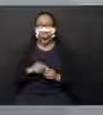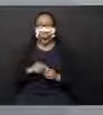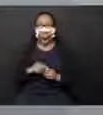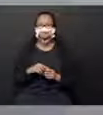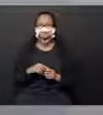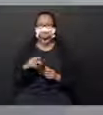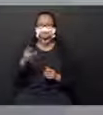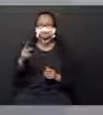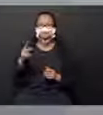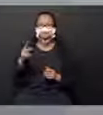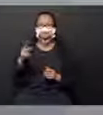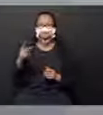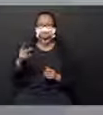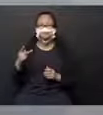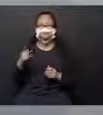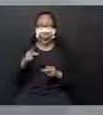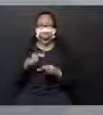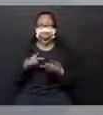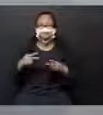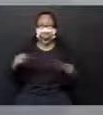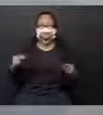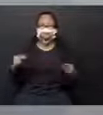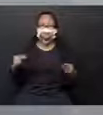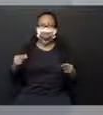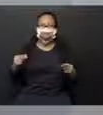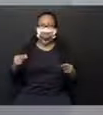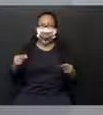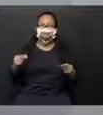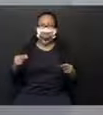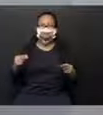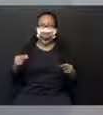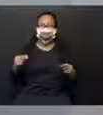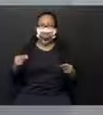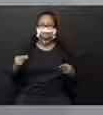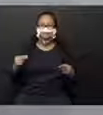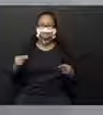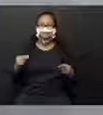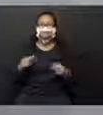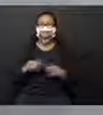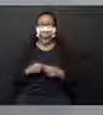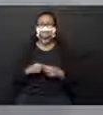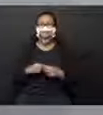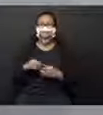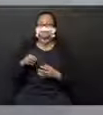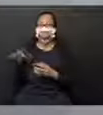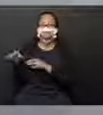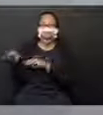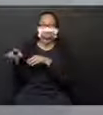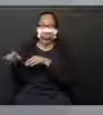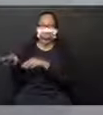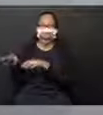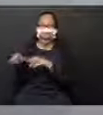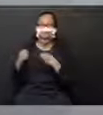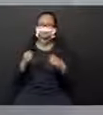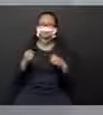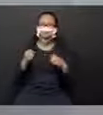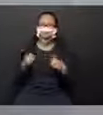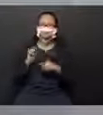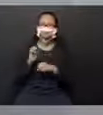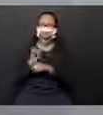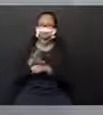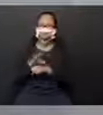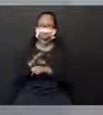opaco ficou na mesma posição, a nossa zebra não se mexeu. O que foi preciso fazer com a lanterna para